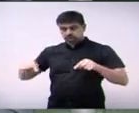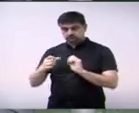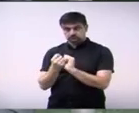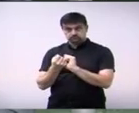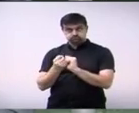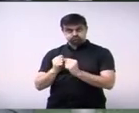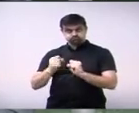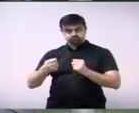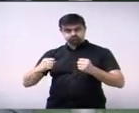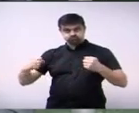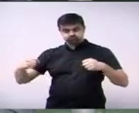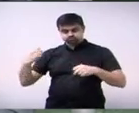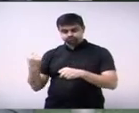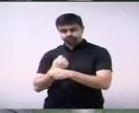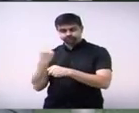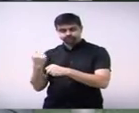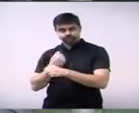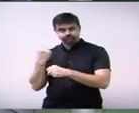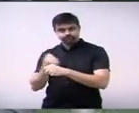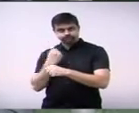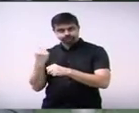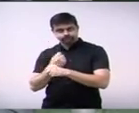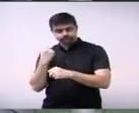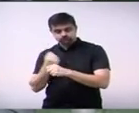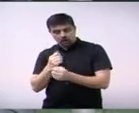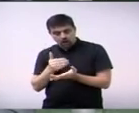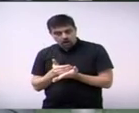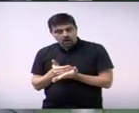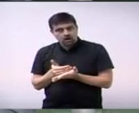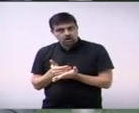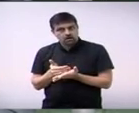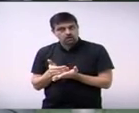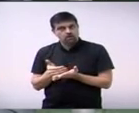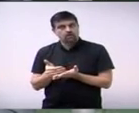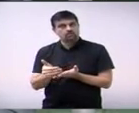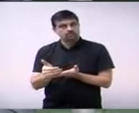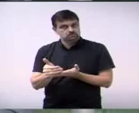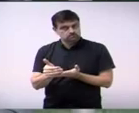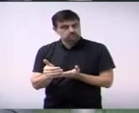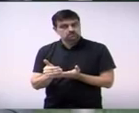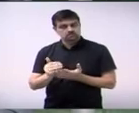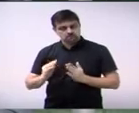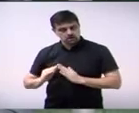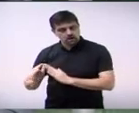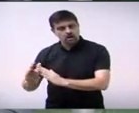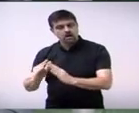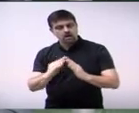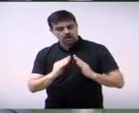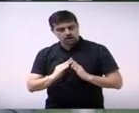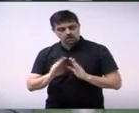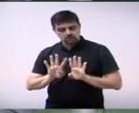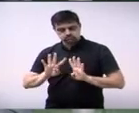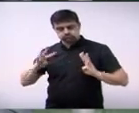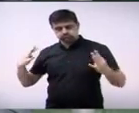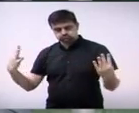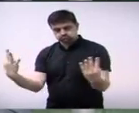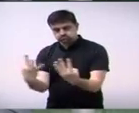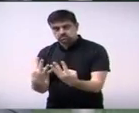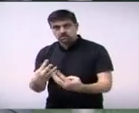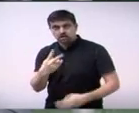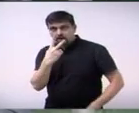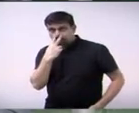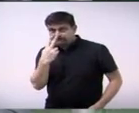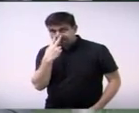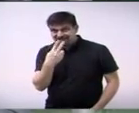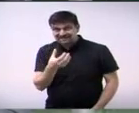proporções sendo já em andamento. Me parece que seis mil